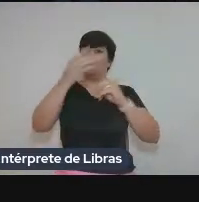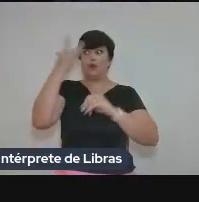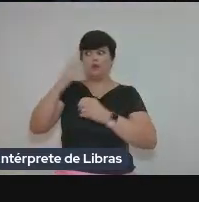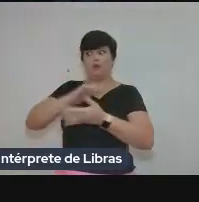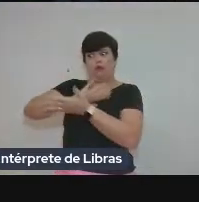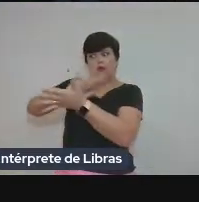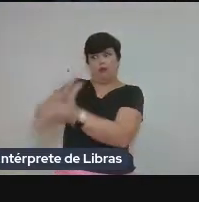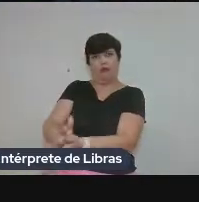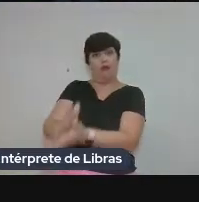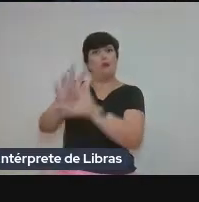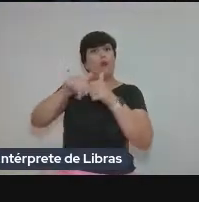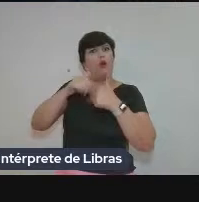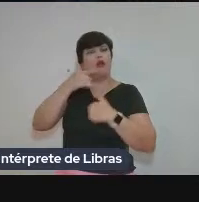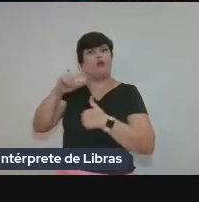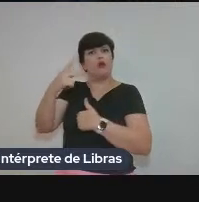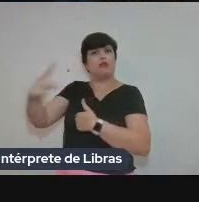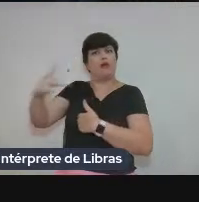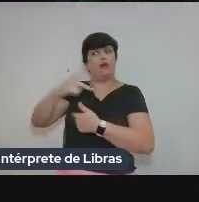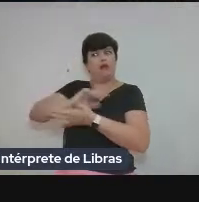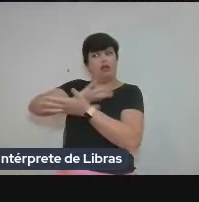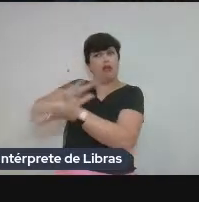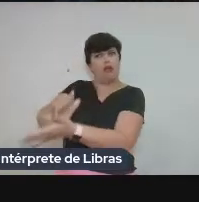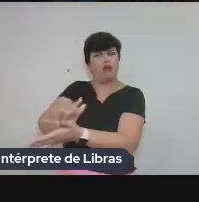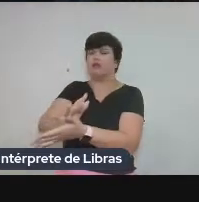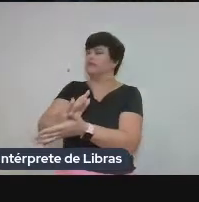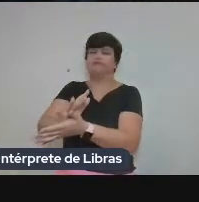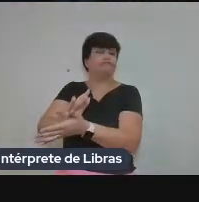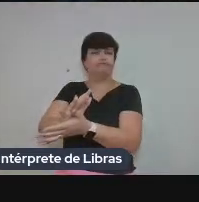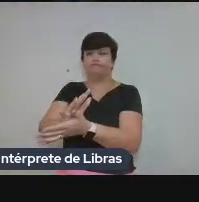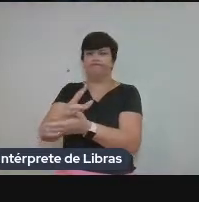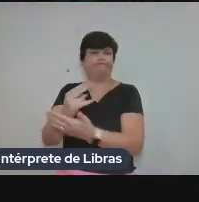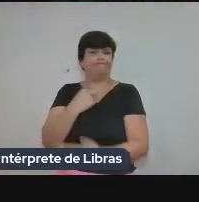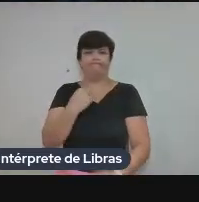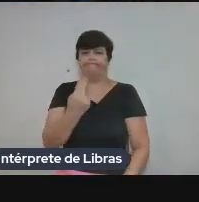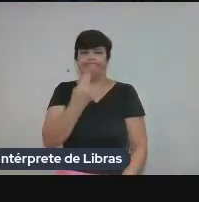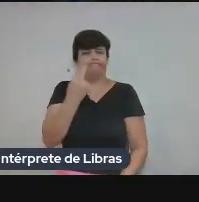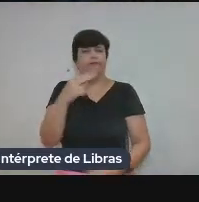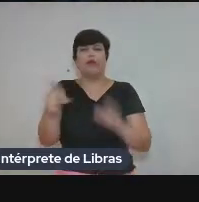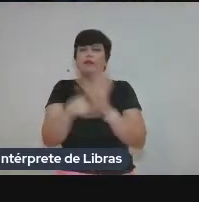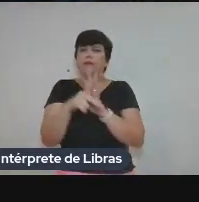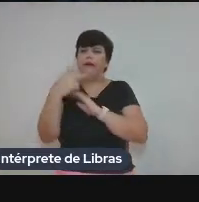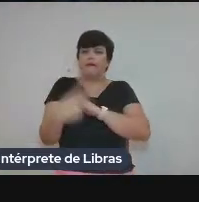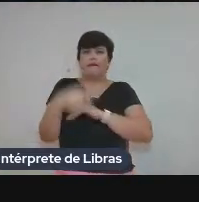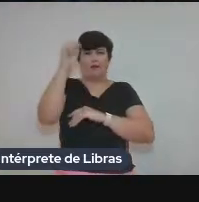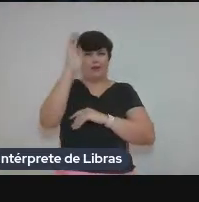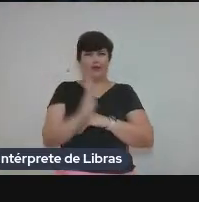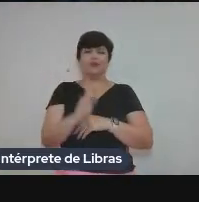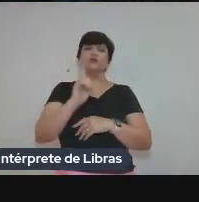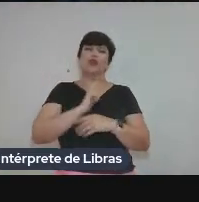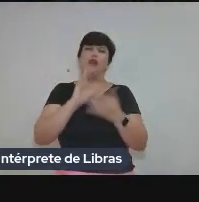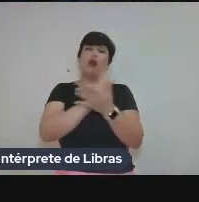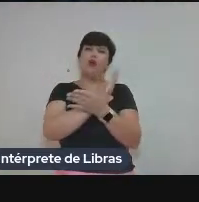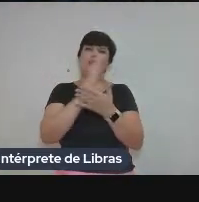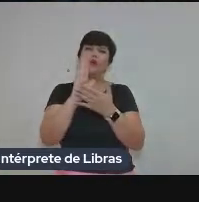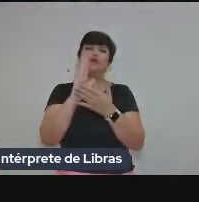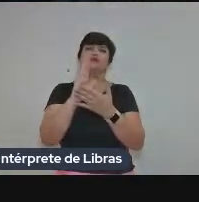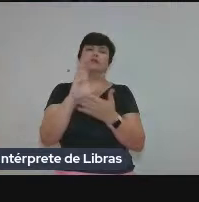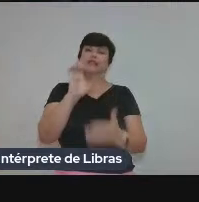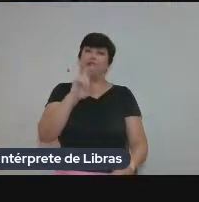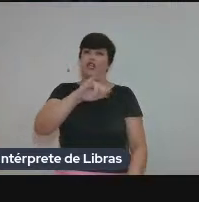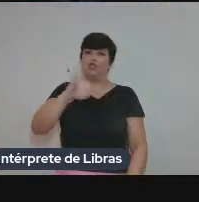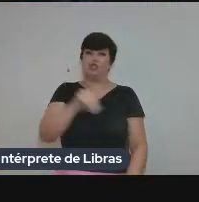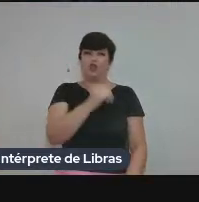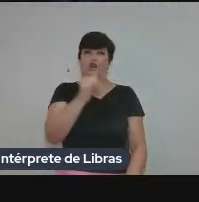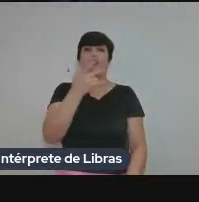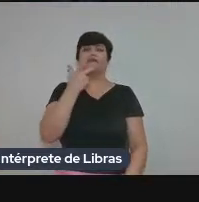podem ser discriminadas em razão da língua. E, em nível mais nacional, existe algumas situações do Conselho Nacional de Justiça, que fala sobre a